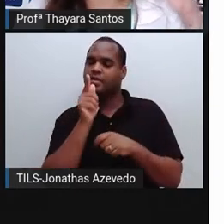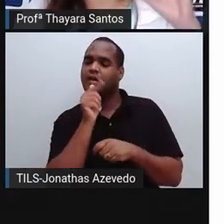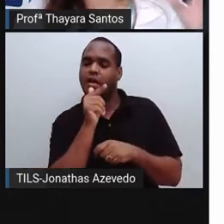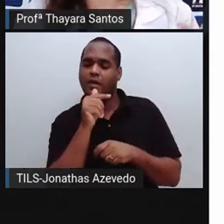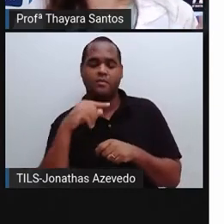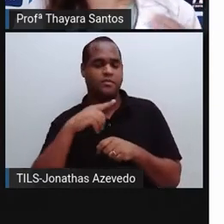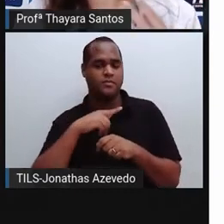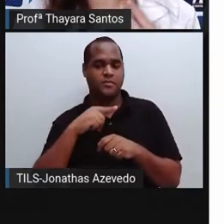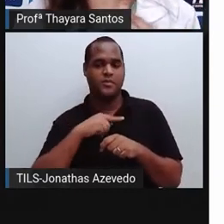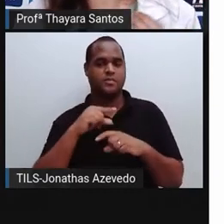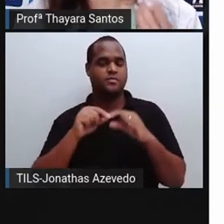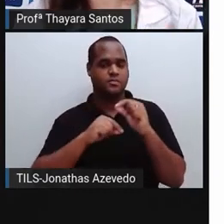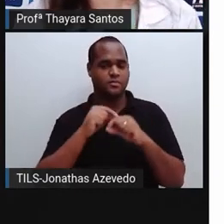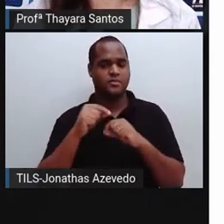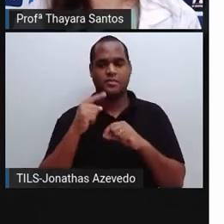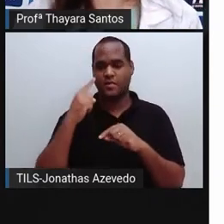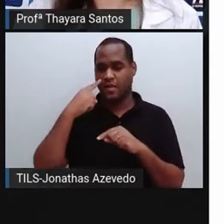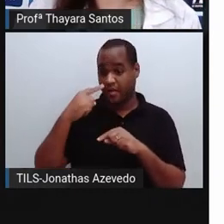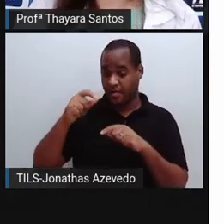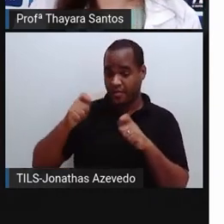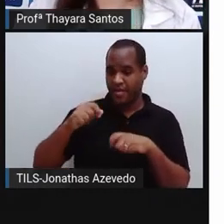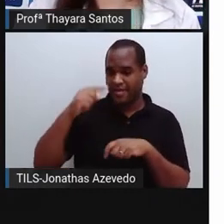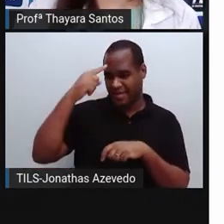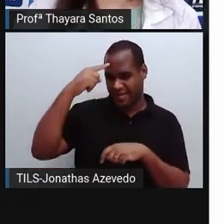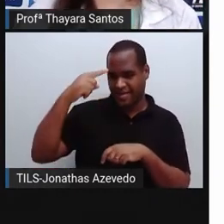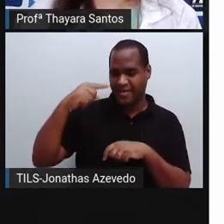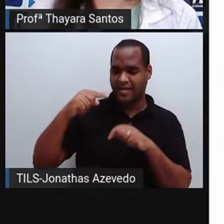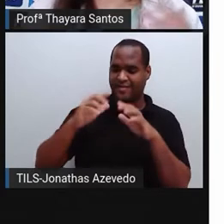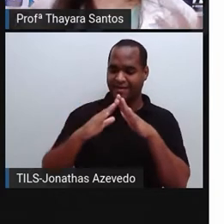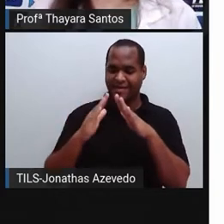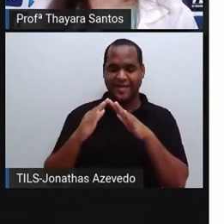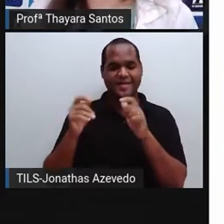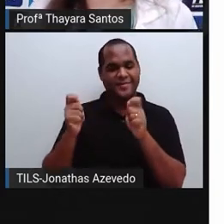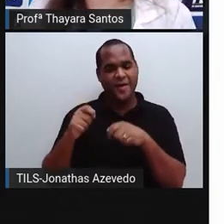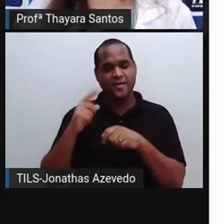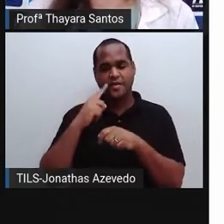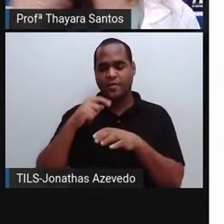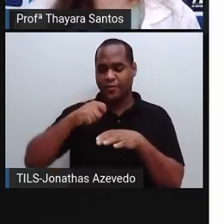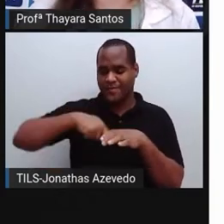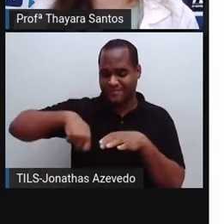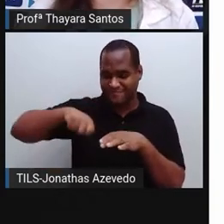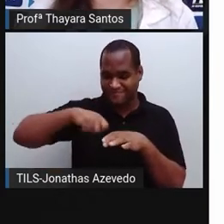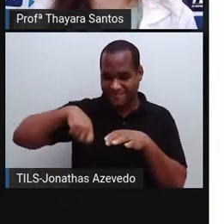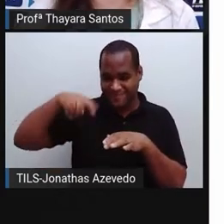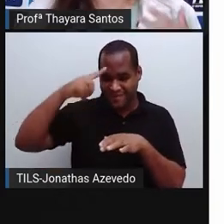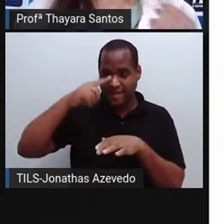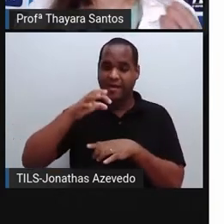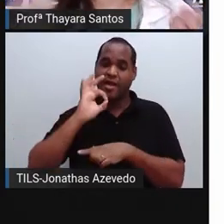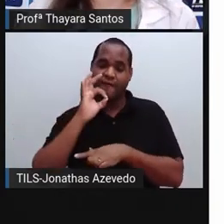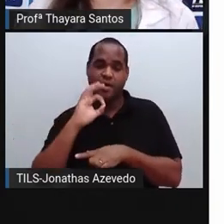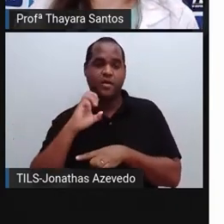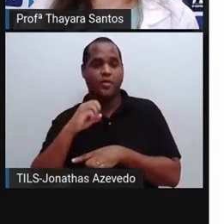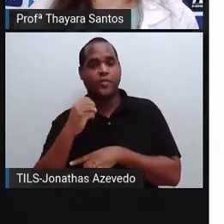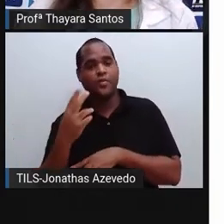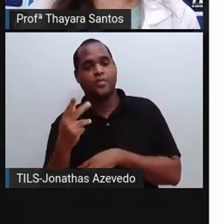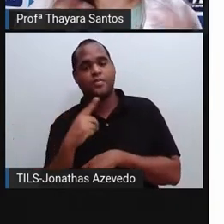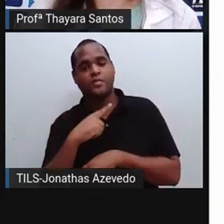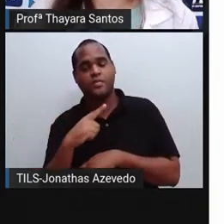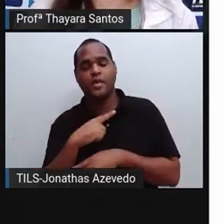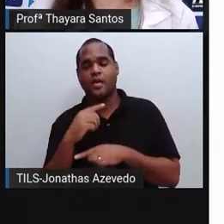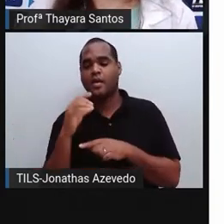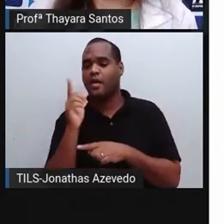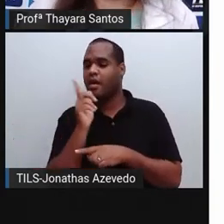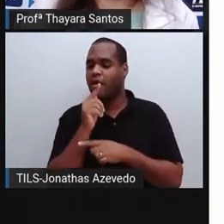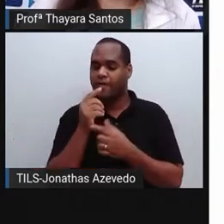evapore. Já a ebulição é aquela que a gente faz na nossa casa, quando a gente está cozinhando, botando a água do café, quando a está botando a água para